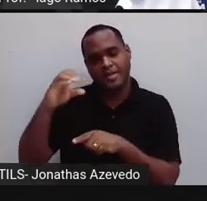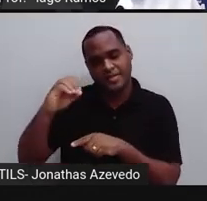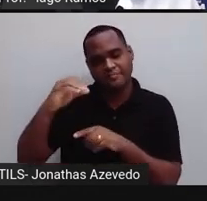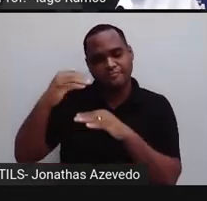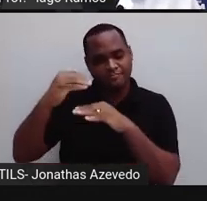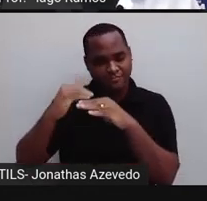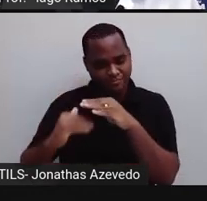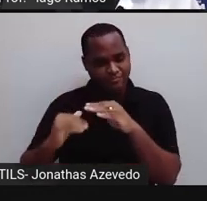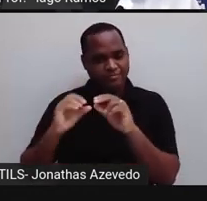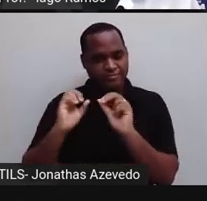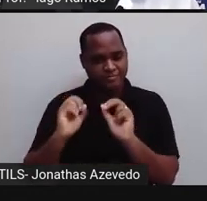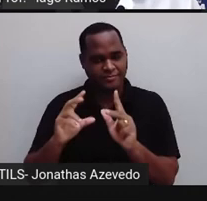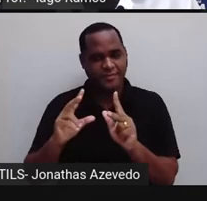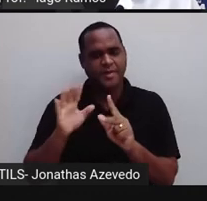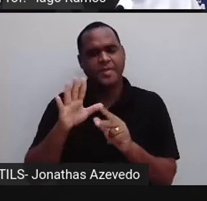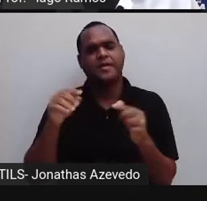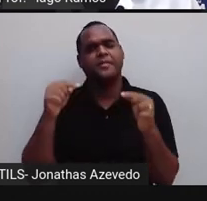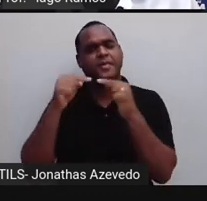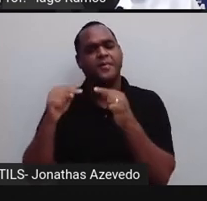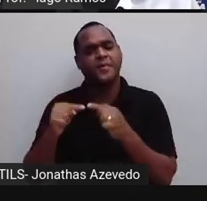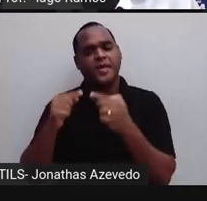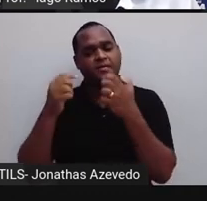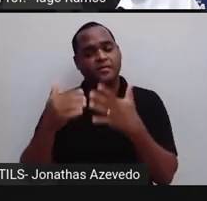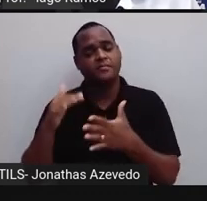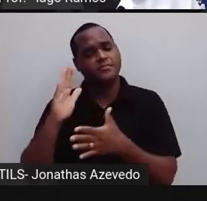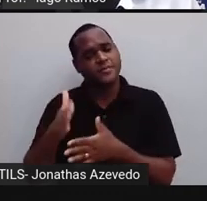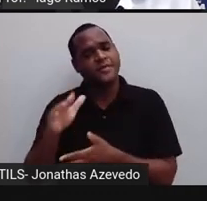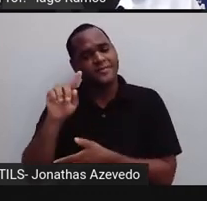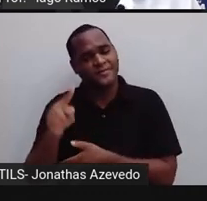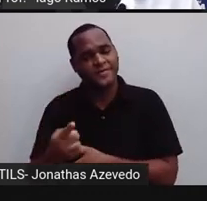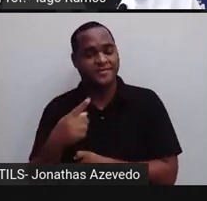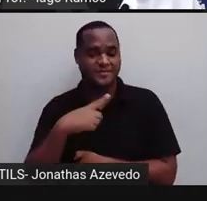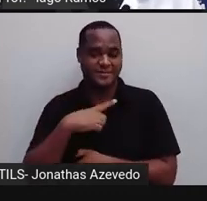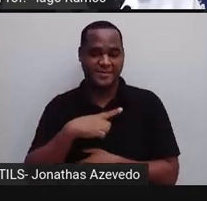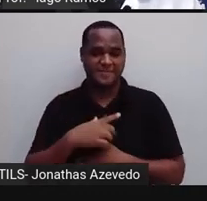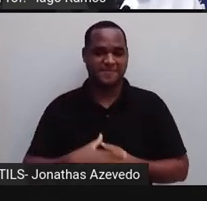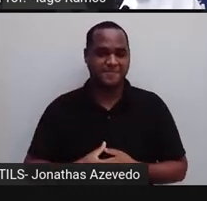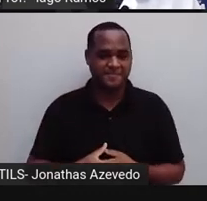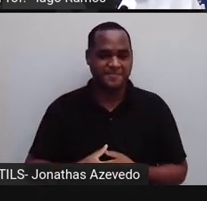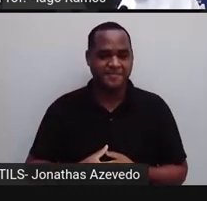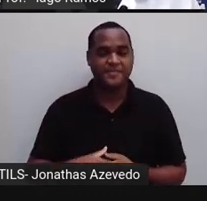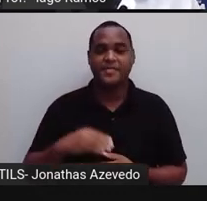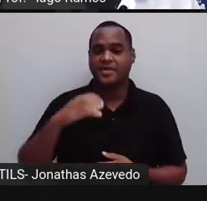Só que nesse caso já tem vírgula, né? 0